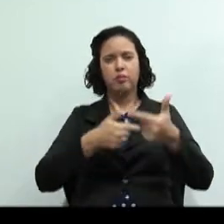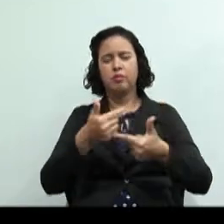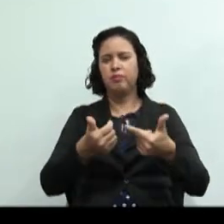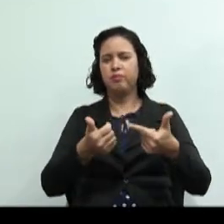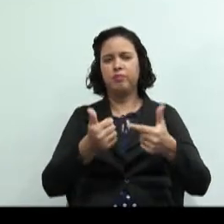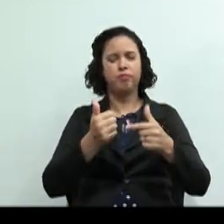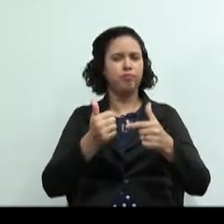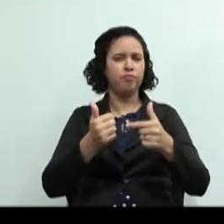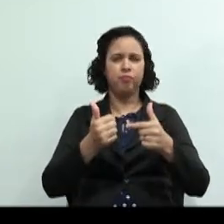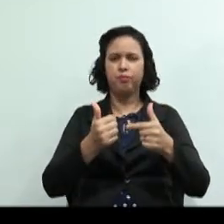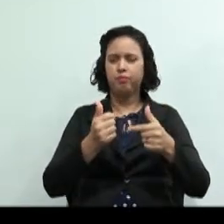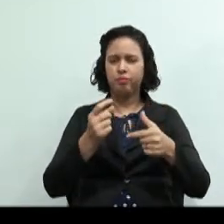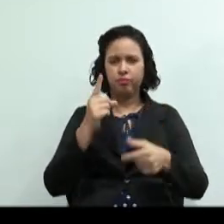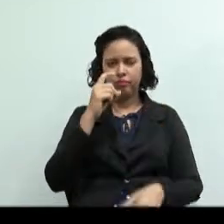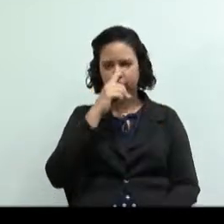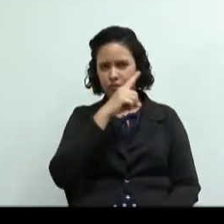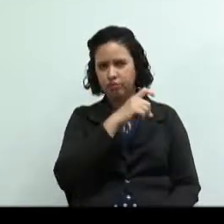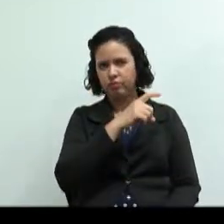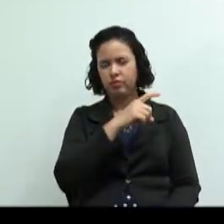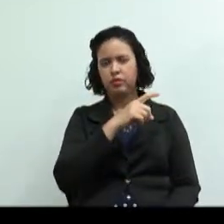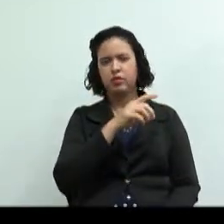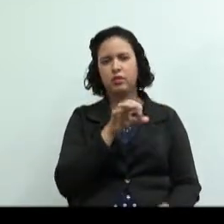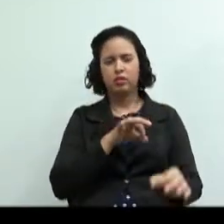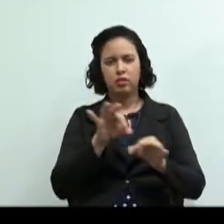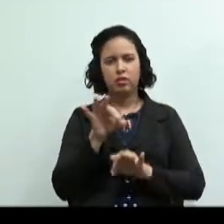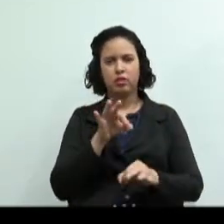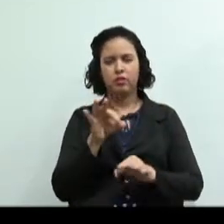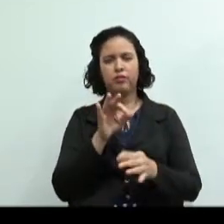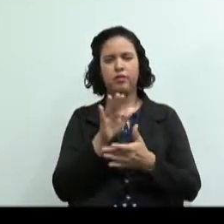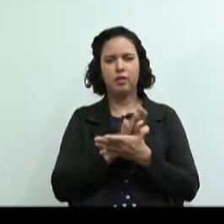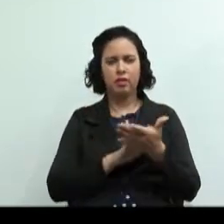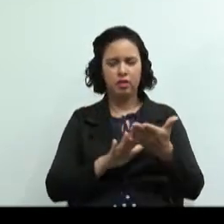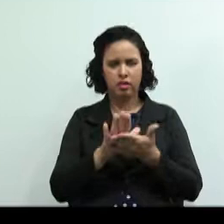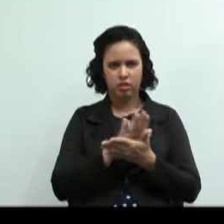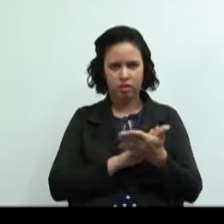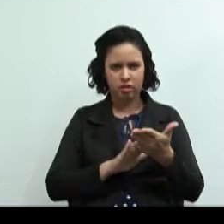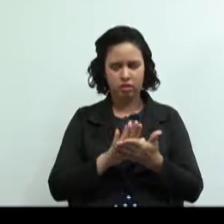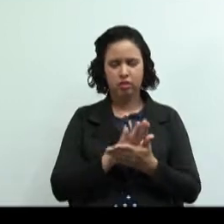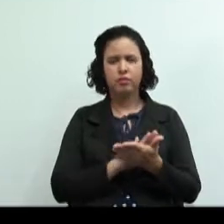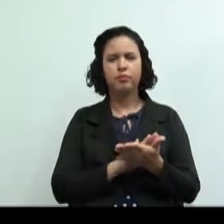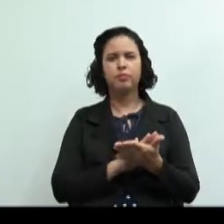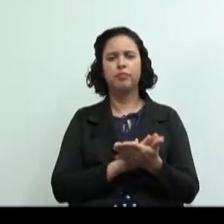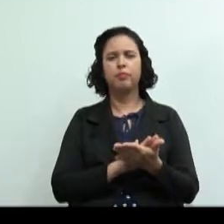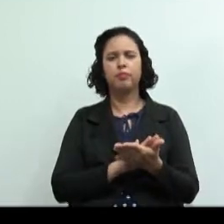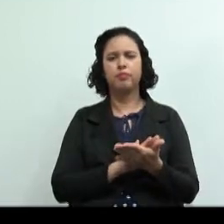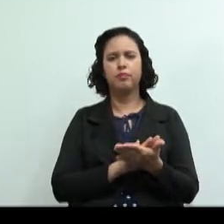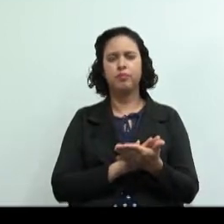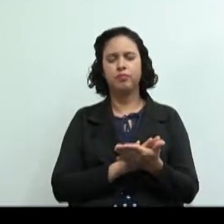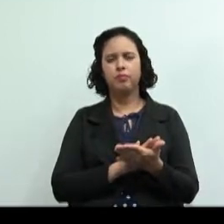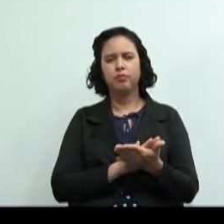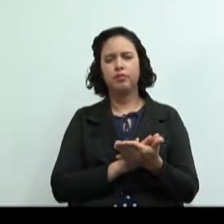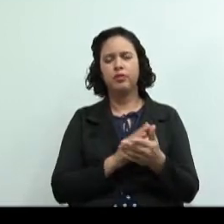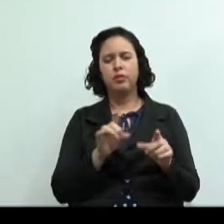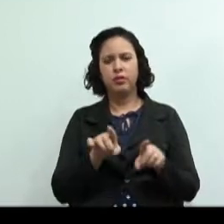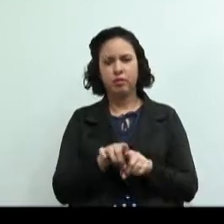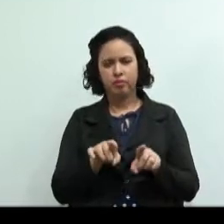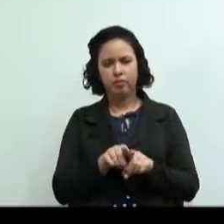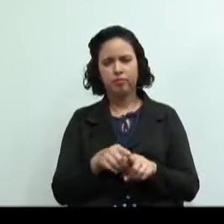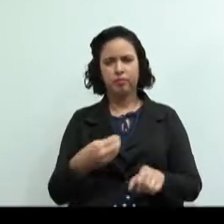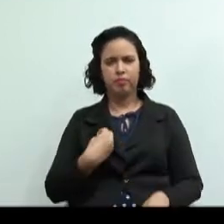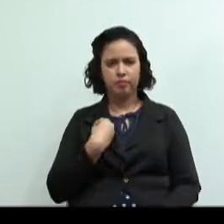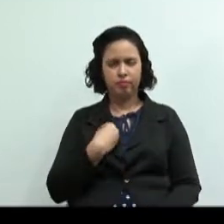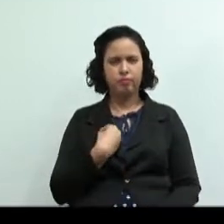regulação ou organização trabalhista e em péssimas condições de trabalho e de vida.